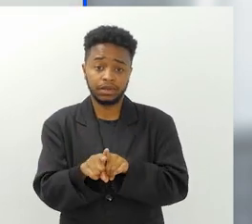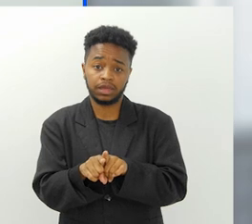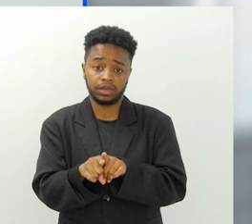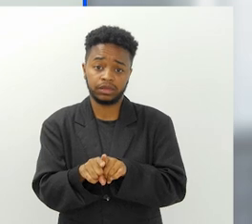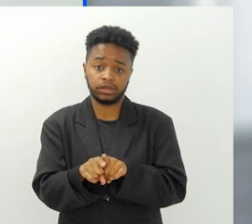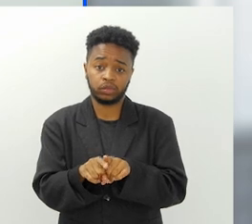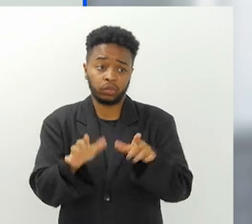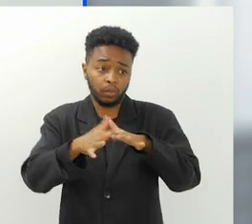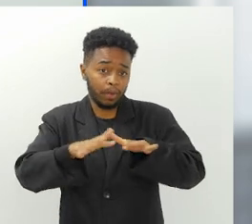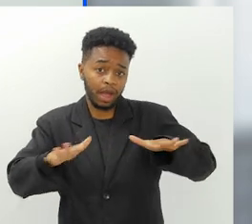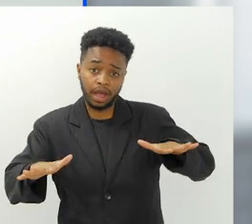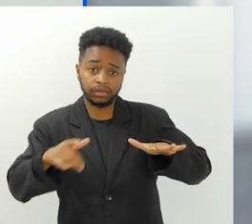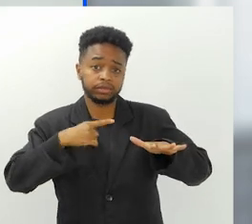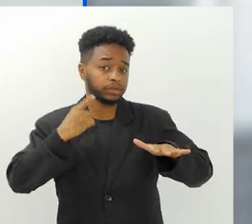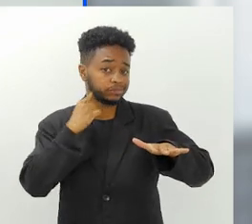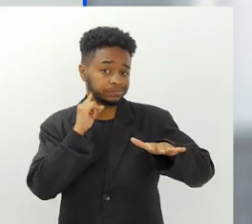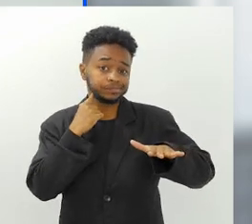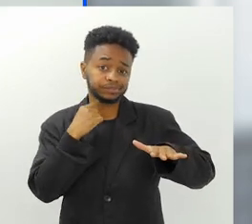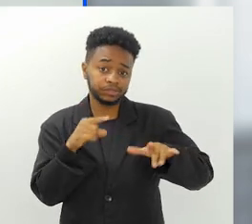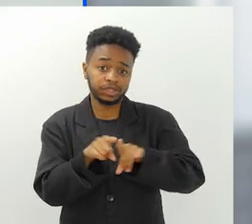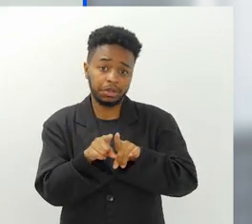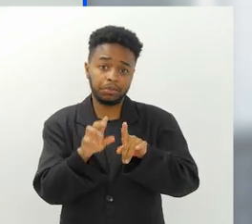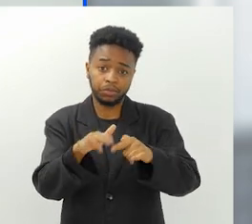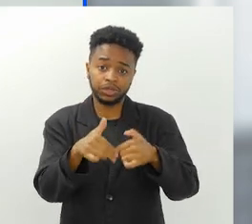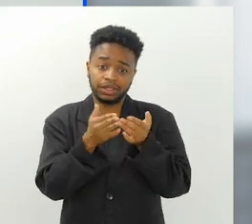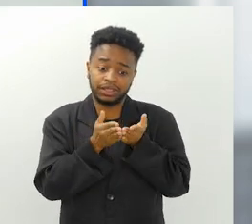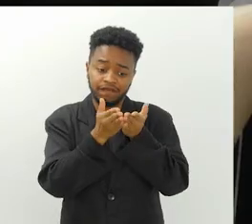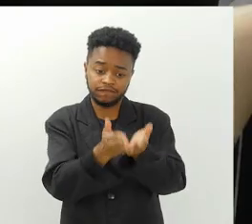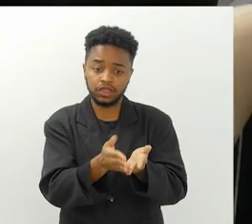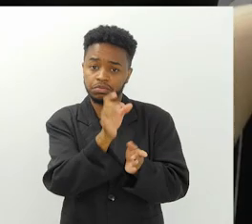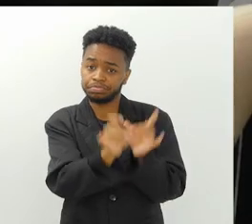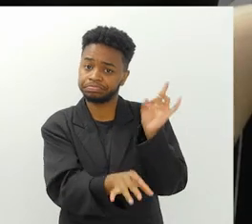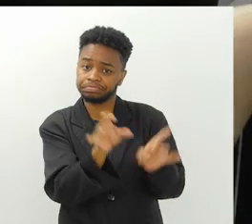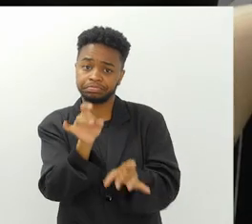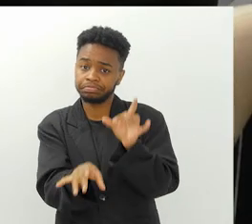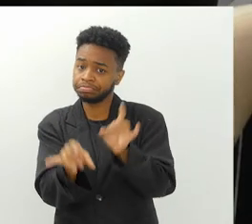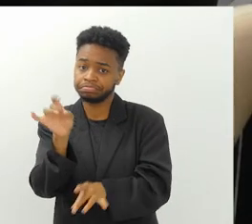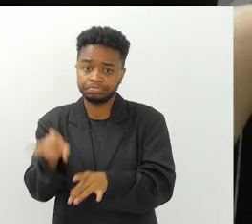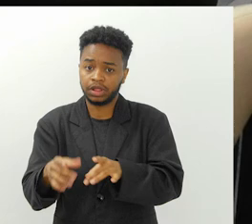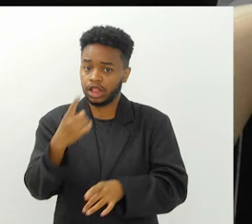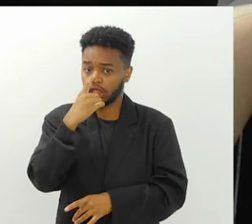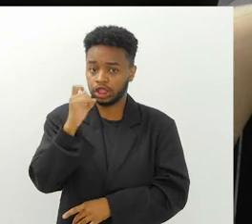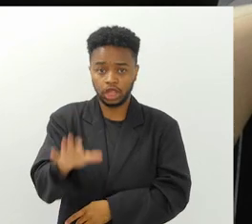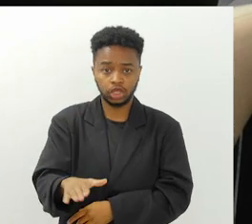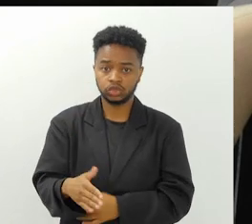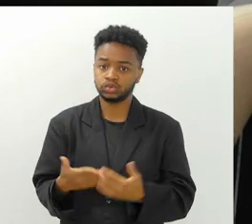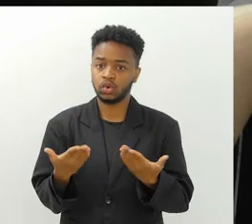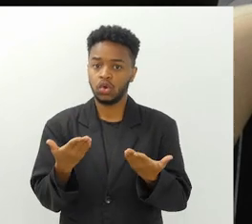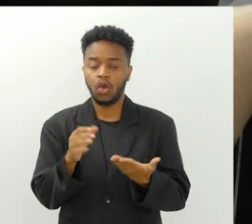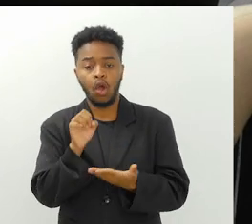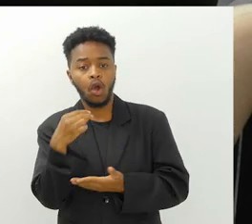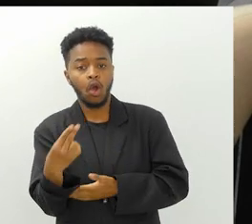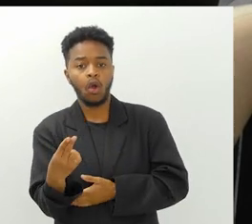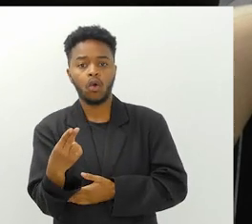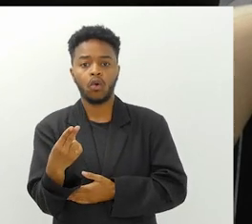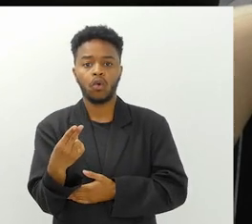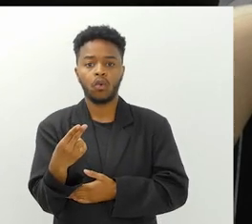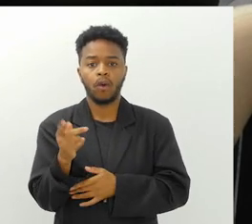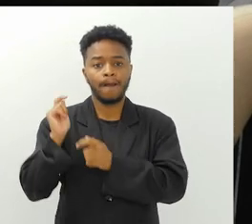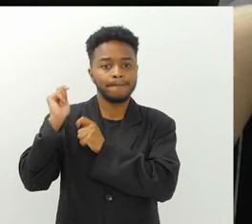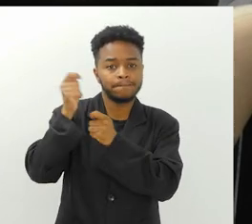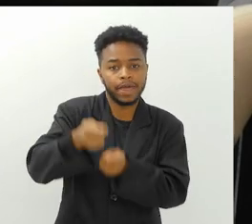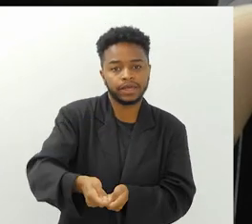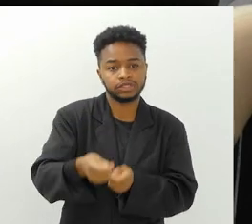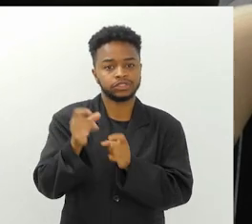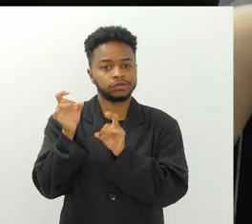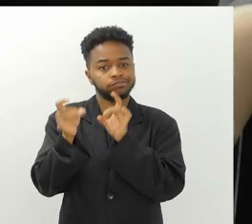também da poluição marinha, De navios mesmo, que descartam adequadamente o seu lixo no mar, ou resíduos de